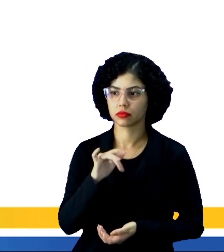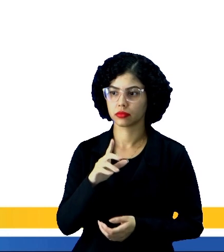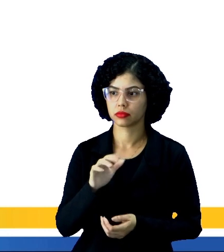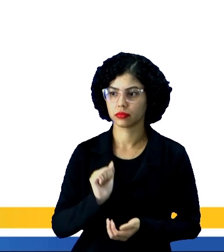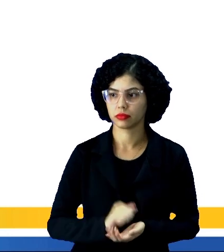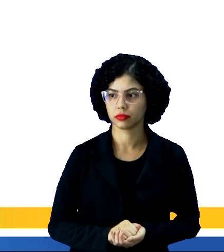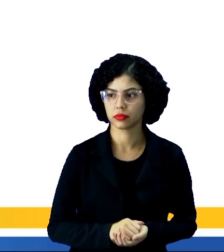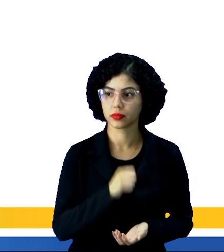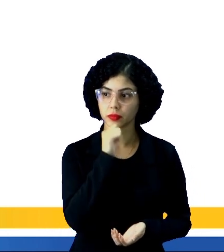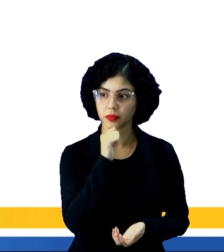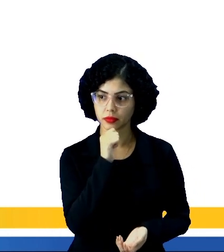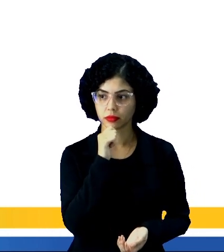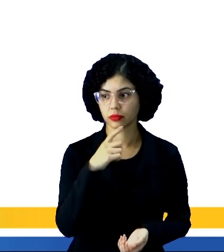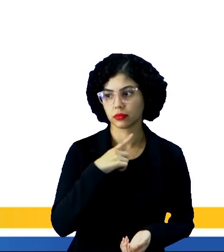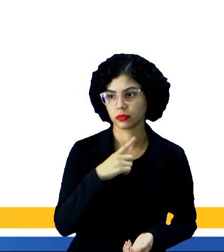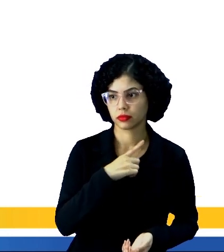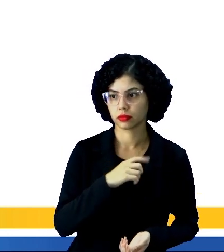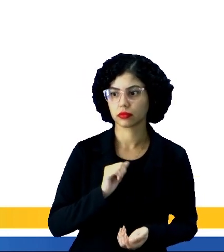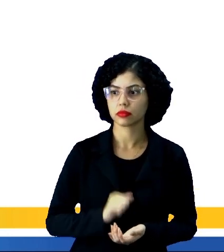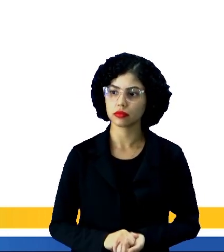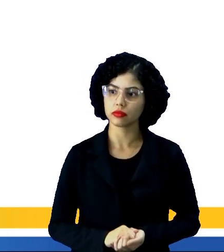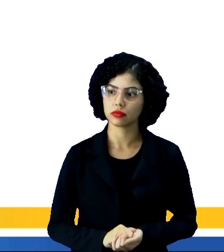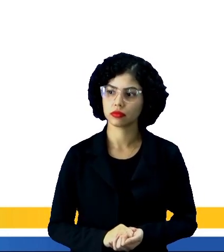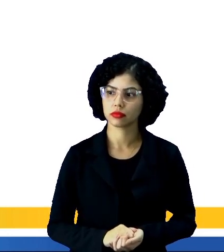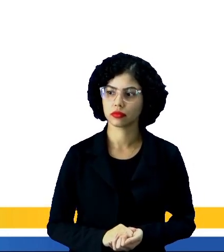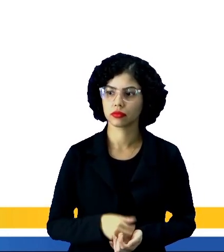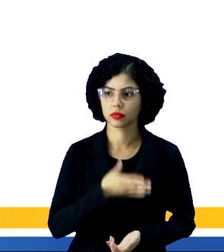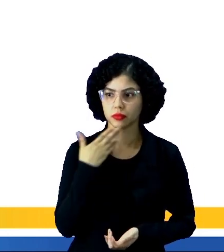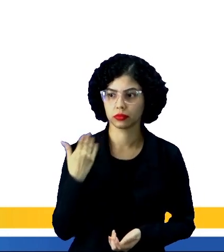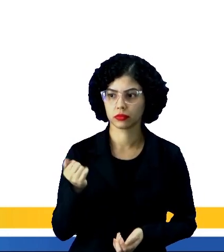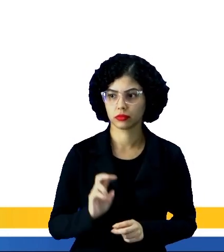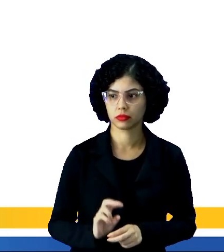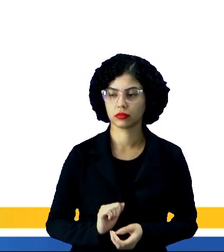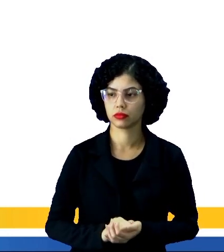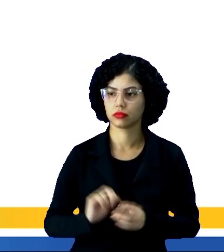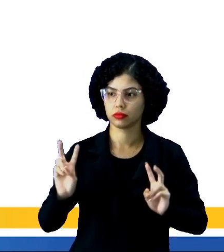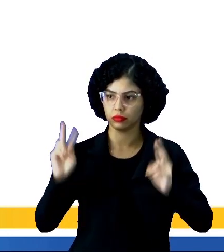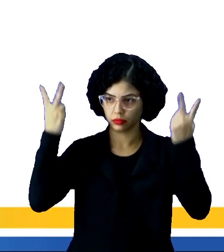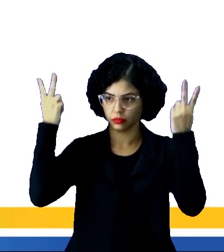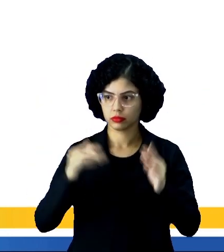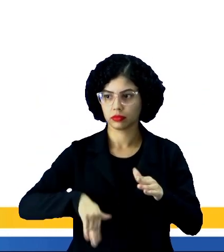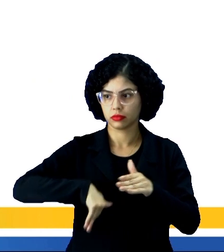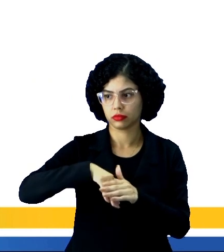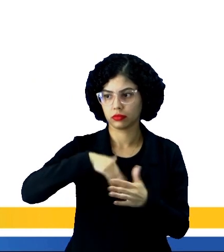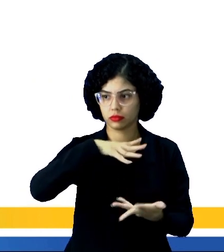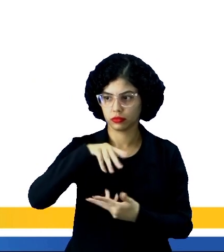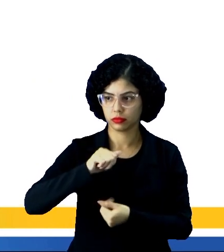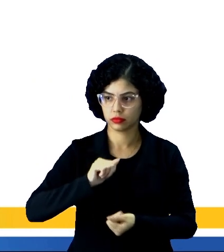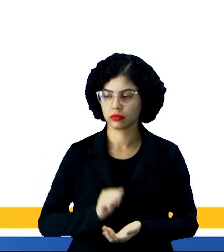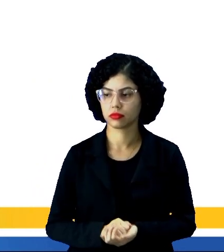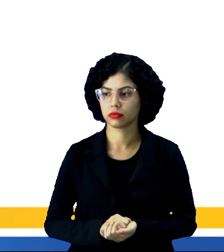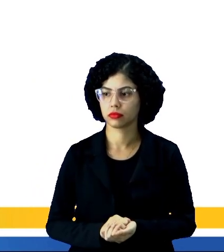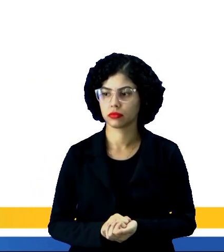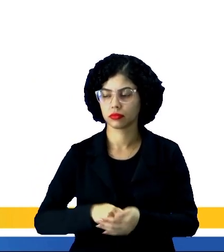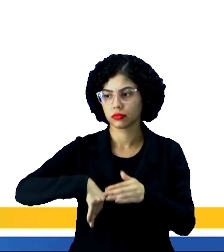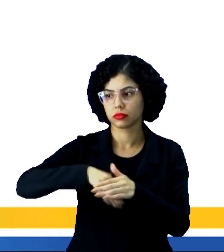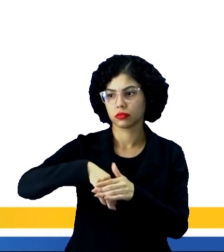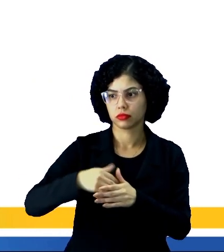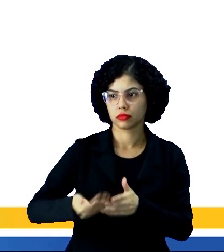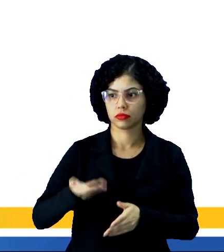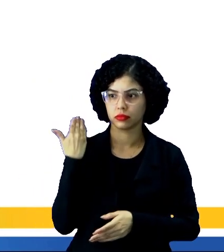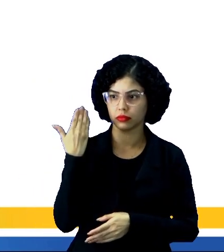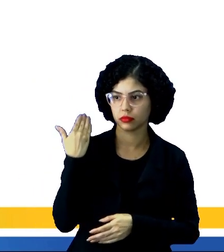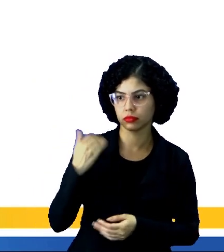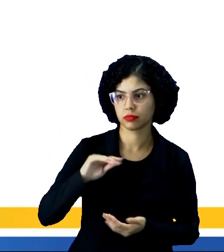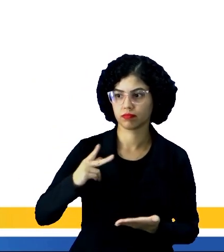é motivo de controvérsias. Ainda que tenha um dos currículos mais vitoriosos do futebol mundial, o jogador vem de